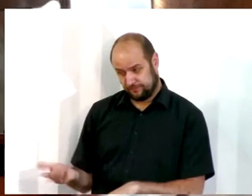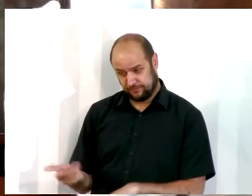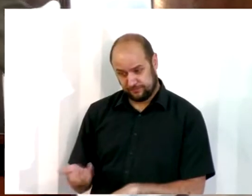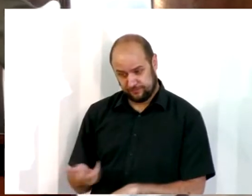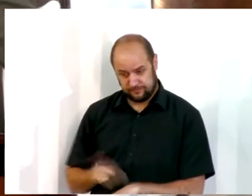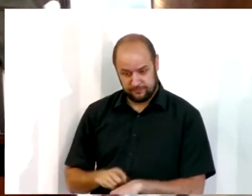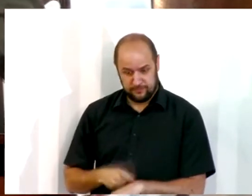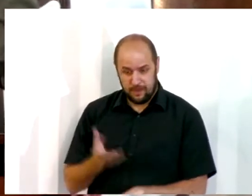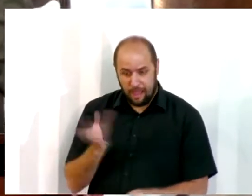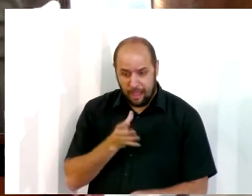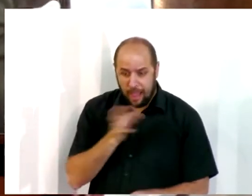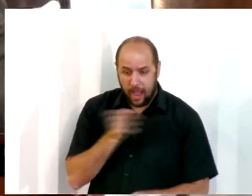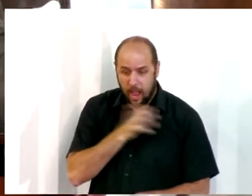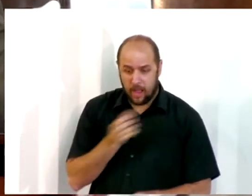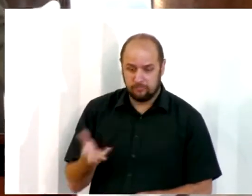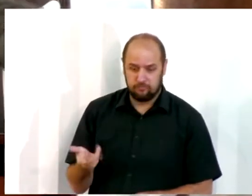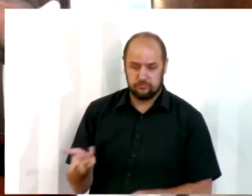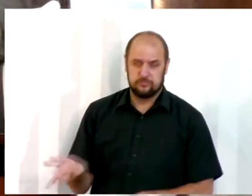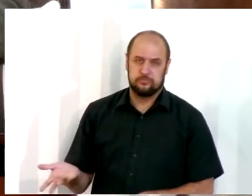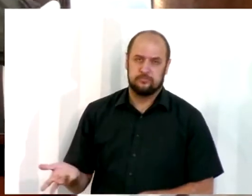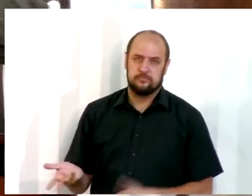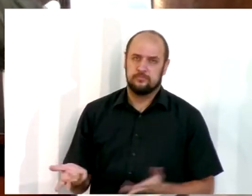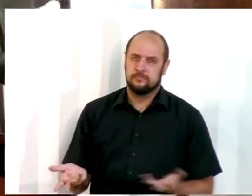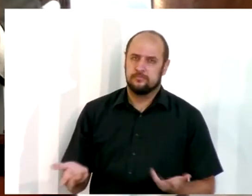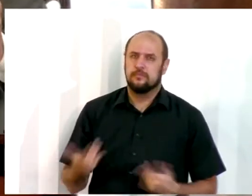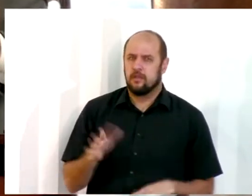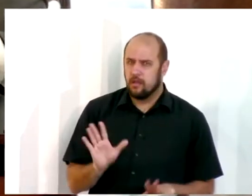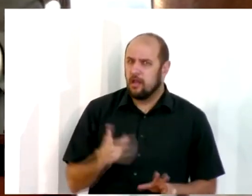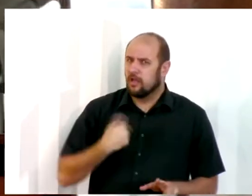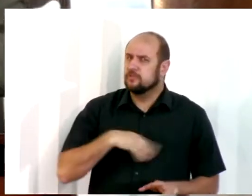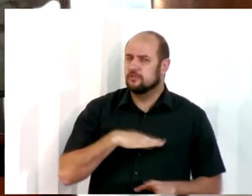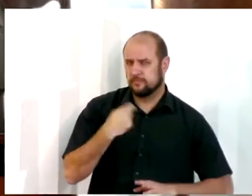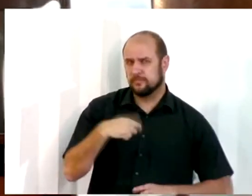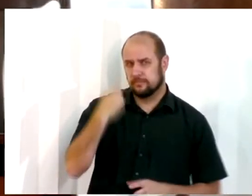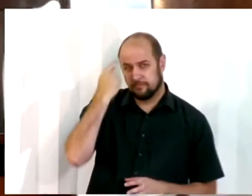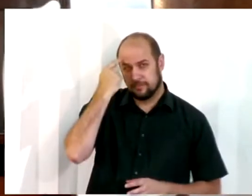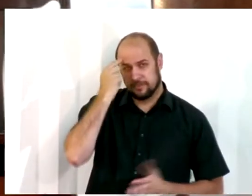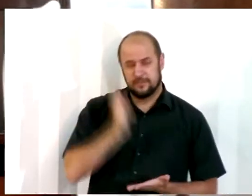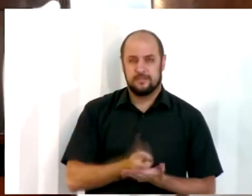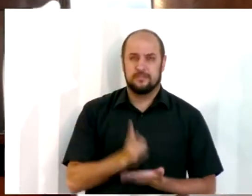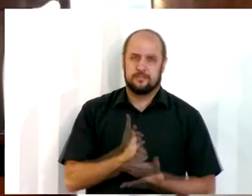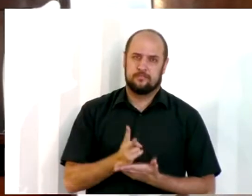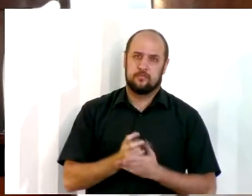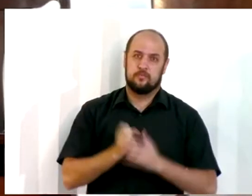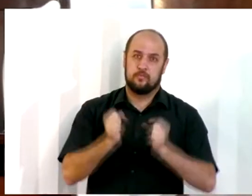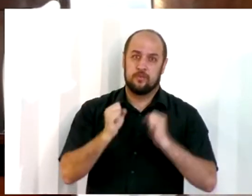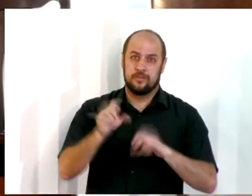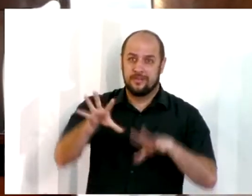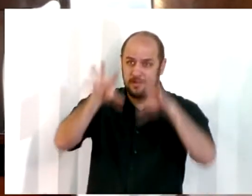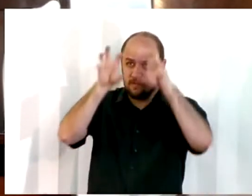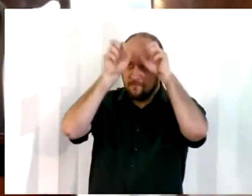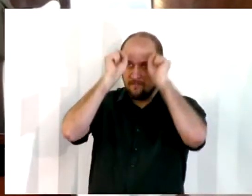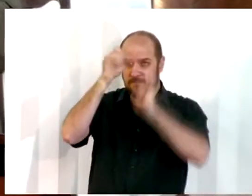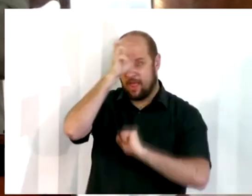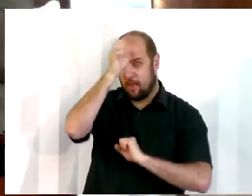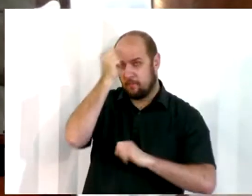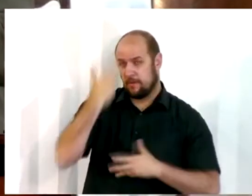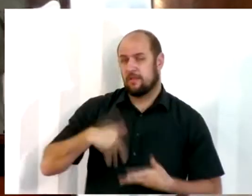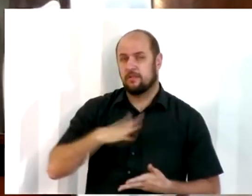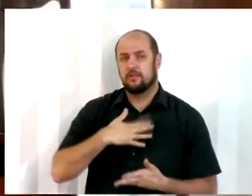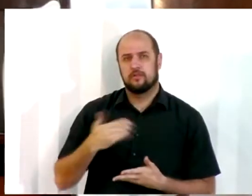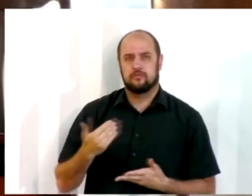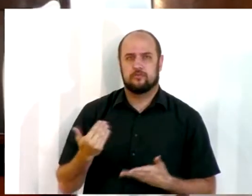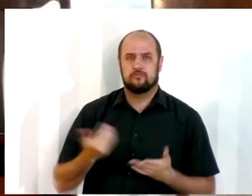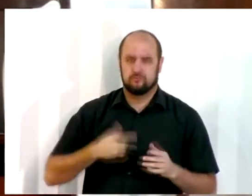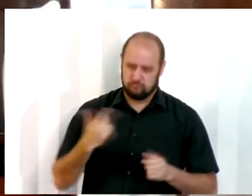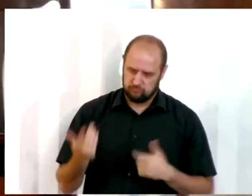fica meio incomodado. Eu sei que existe uma questão que nós precisamos levar em conta sempre. O poder de absorvição das pessoas. A capacidade que nós